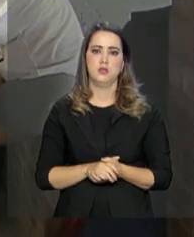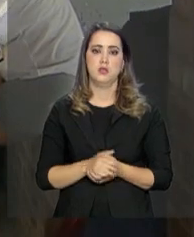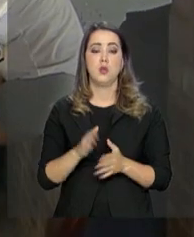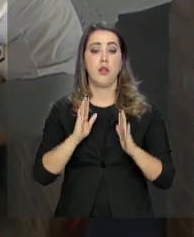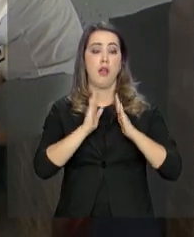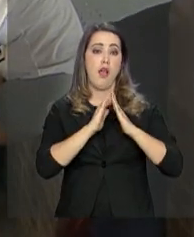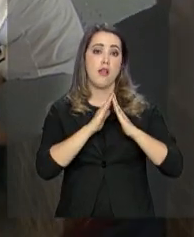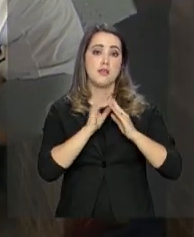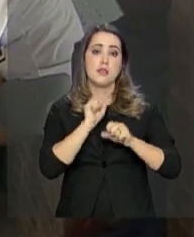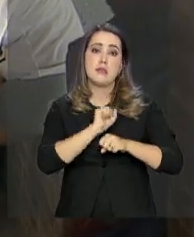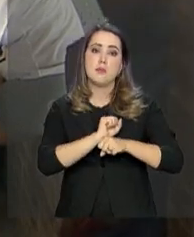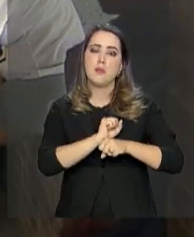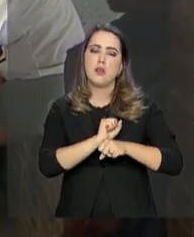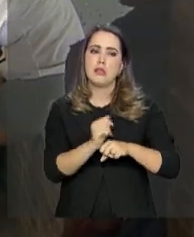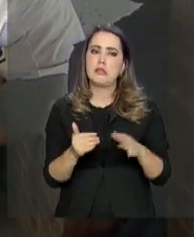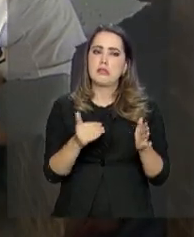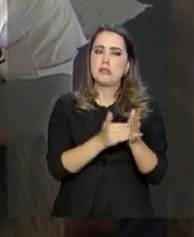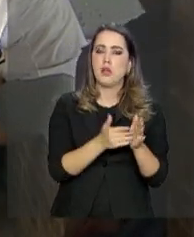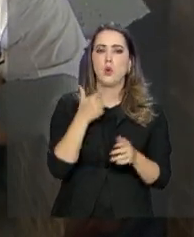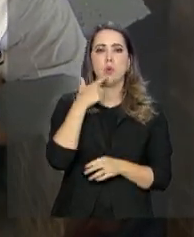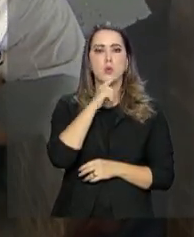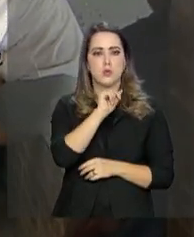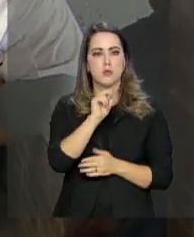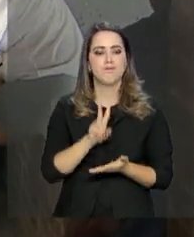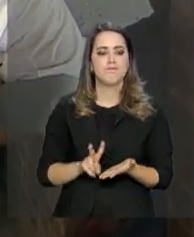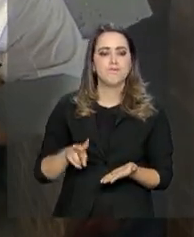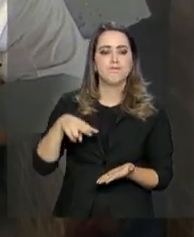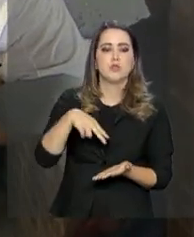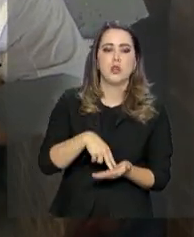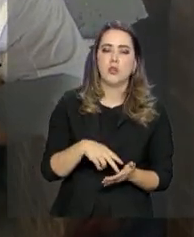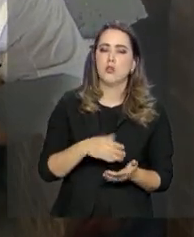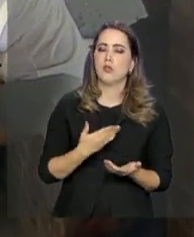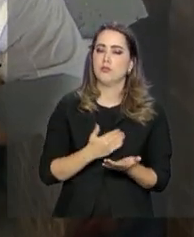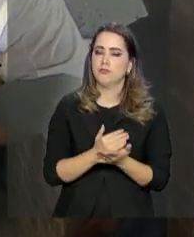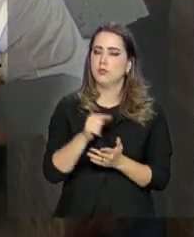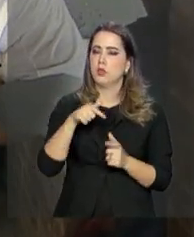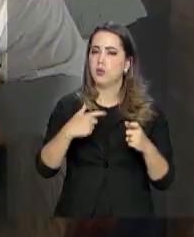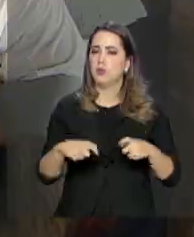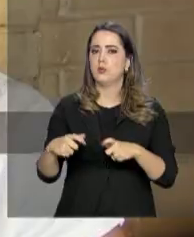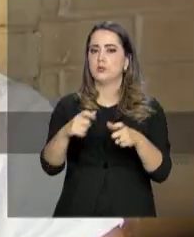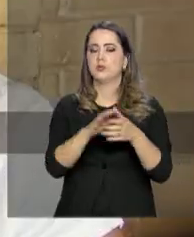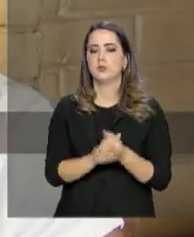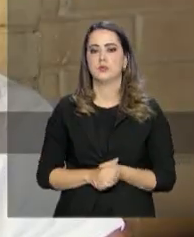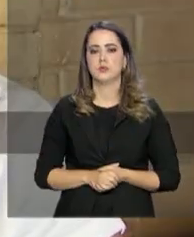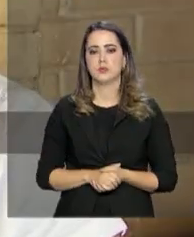casa de passagem, até que eles consigam se estabelecer aqui na região.